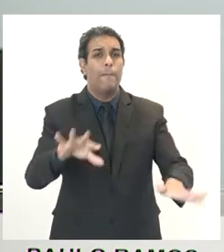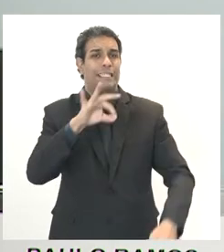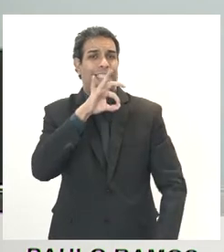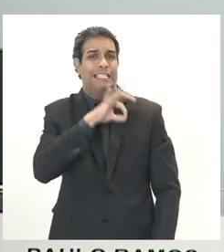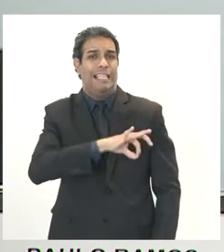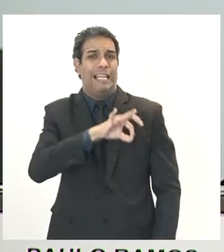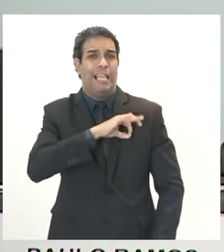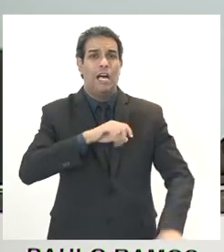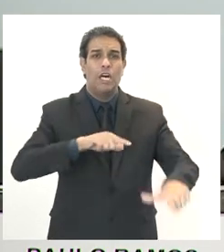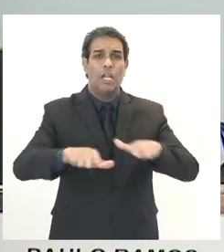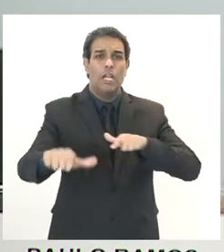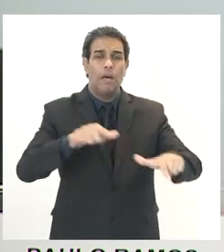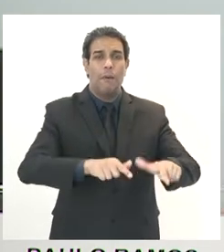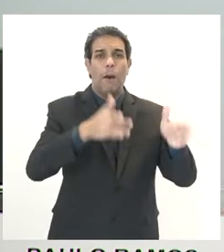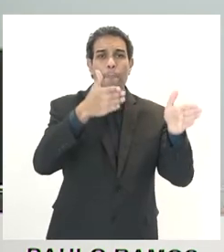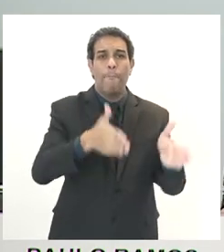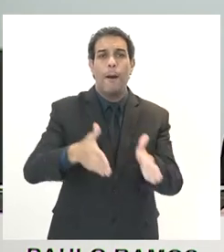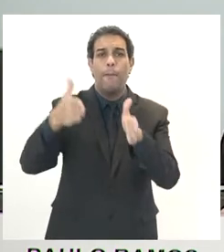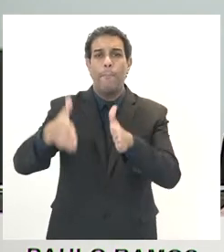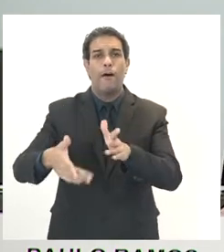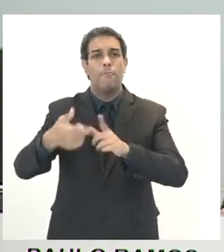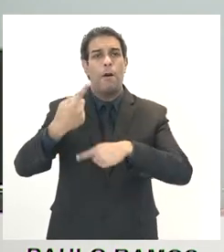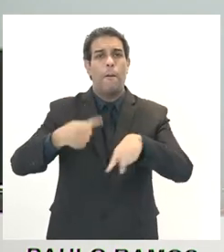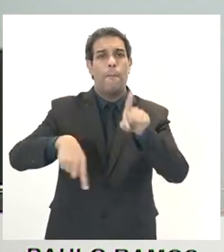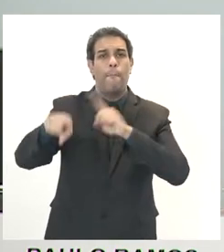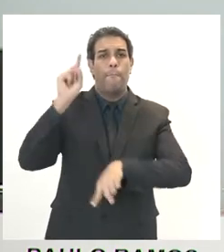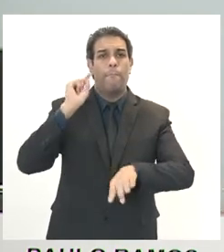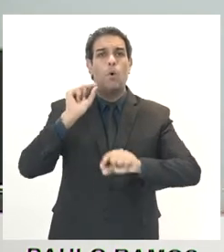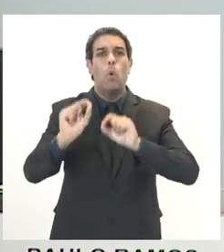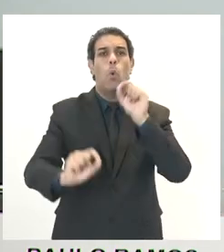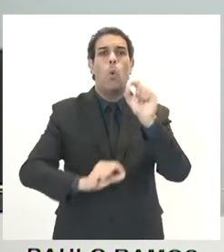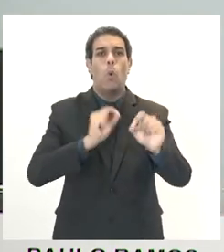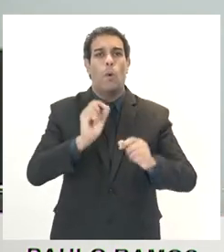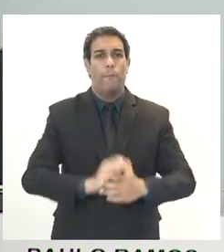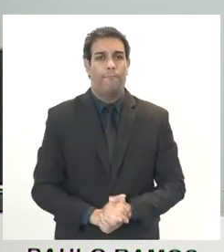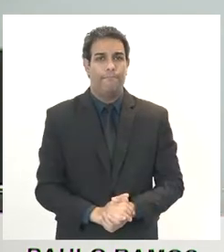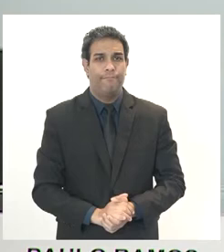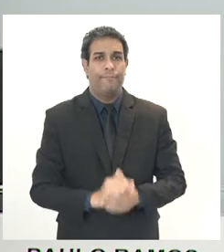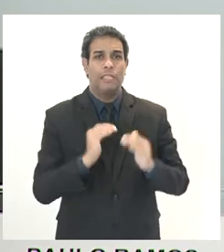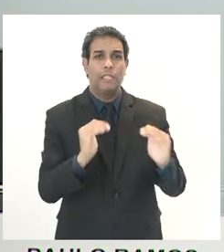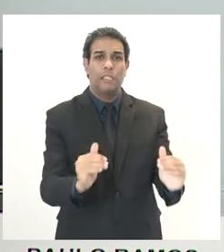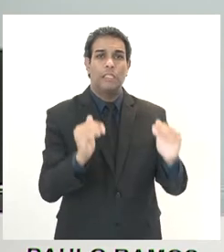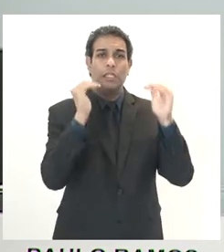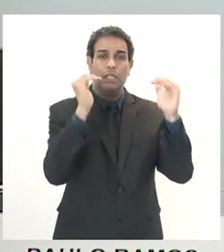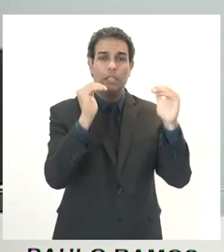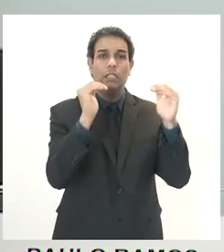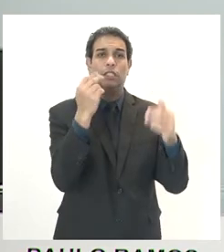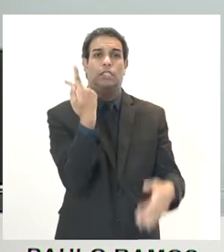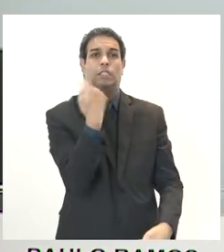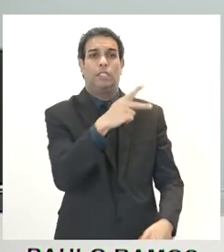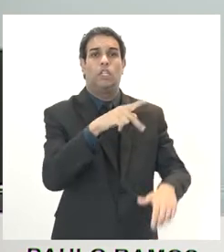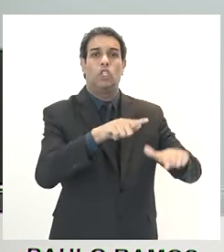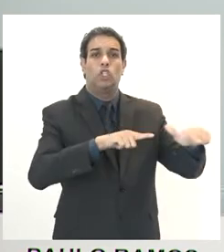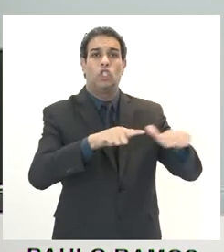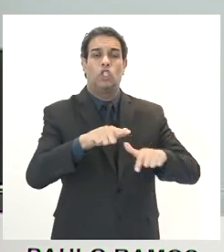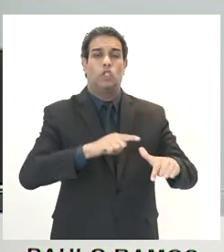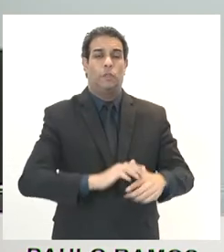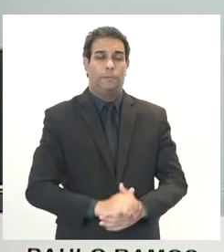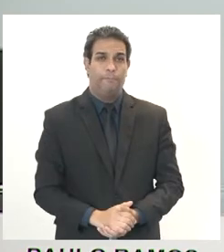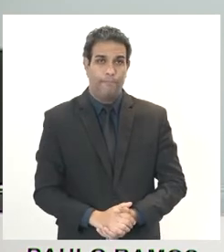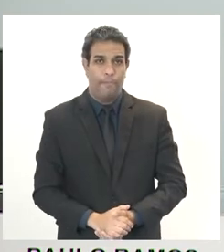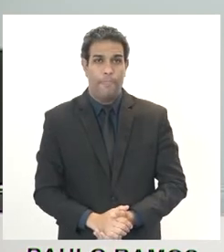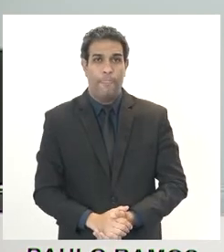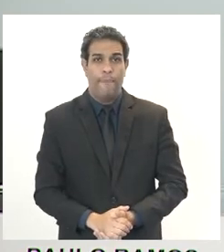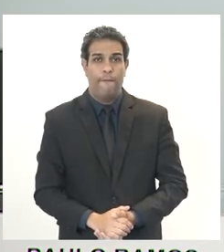salários. A promoção se dá através da chamada meritocracia. Meritocracia.